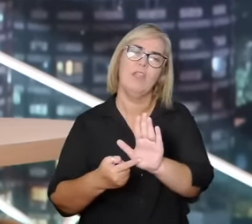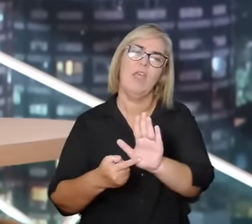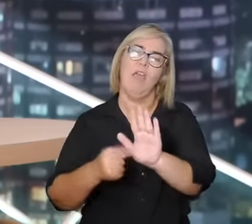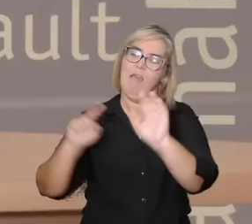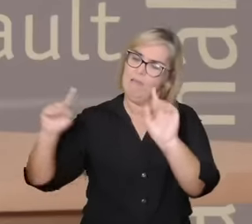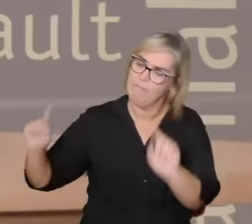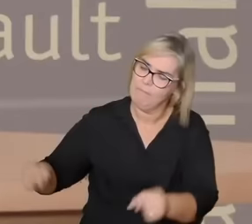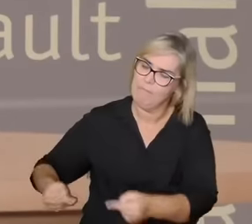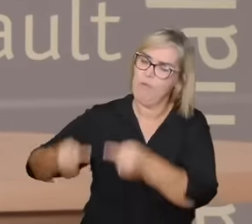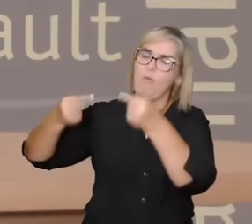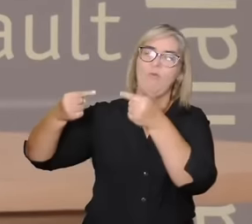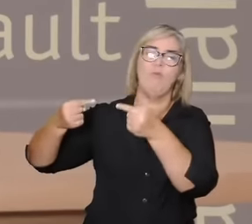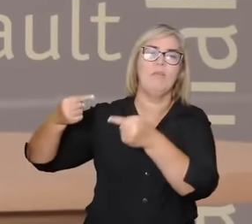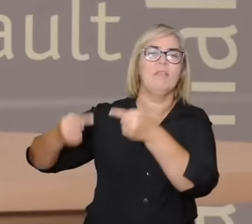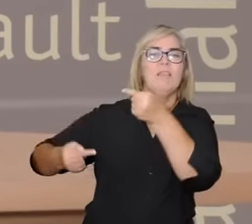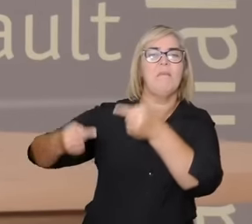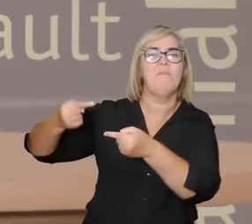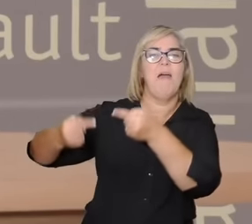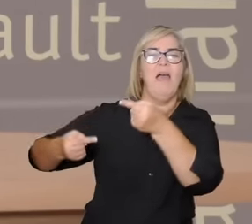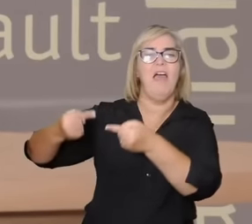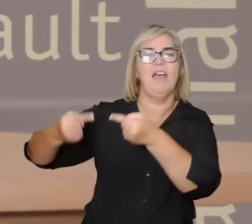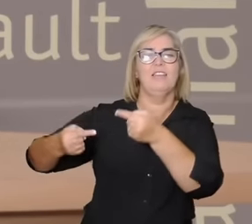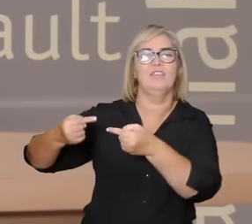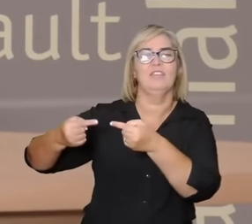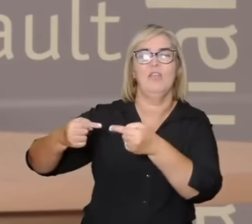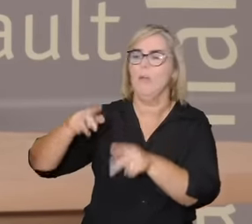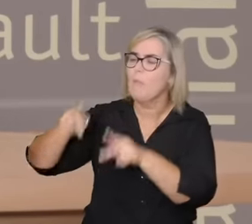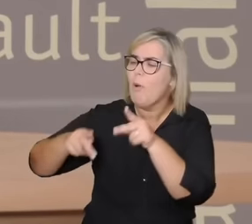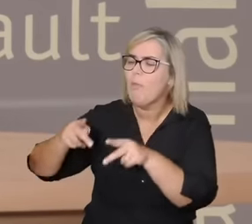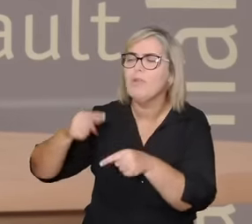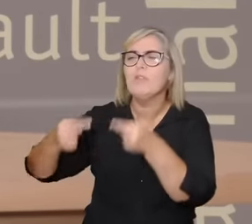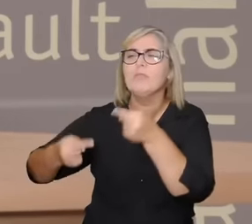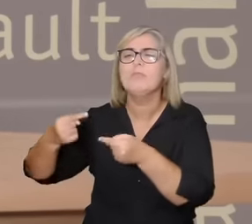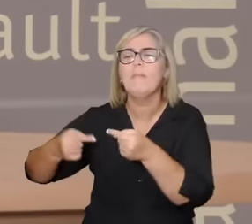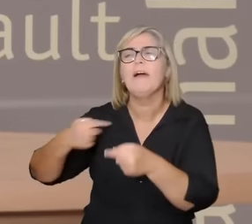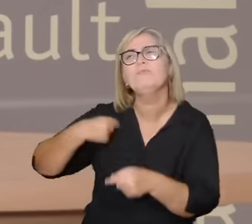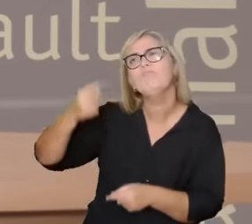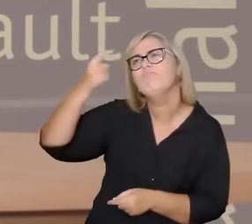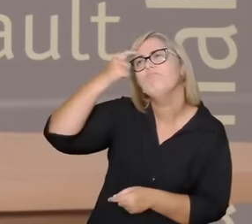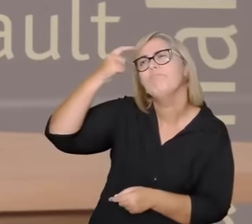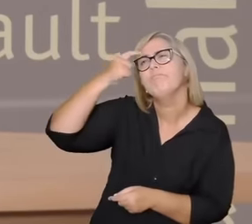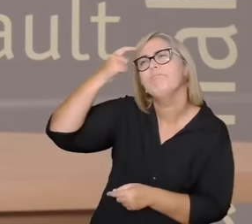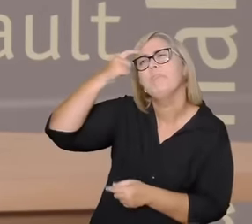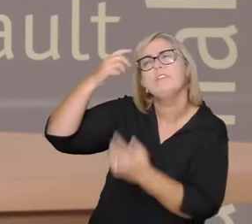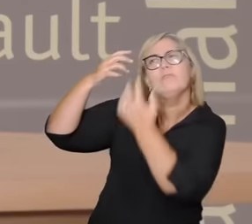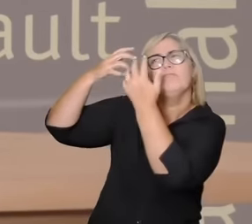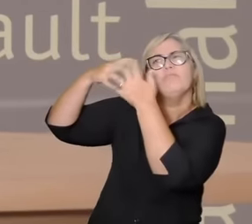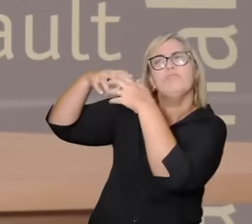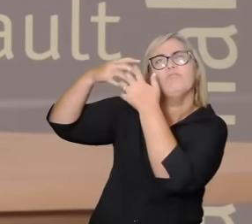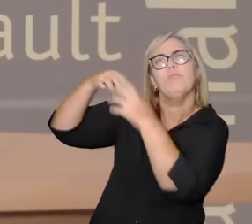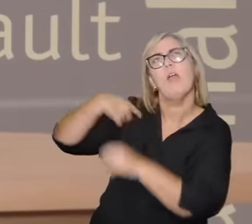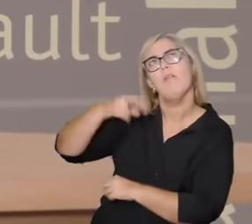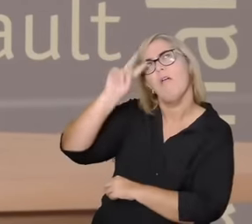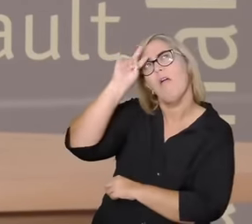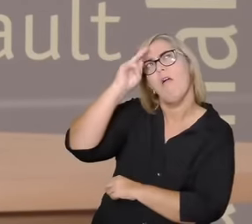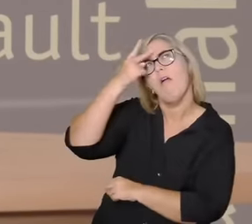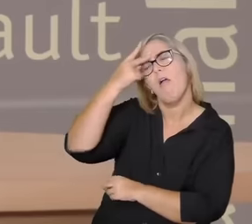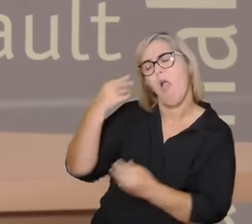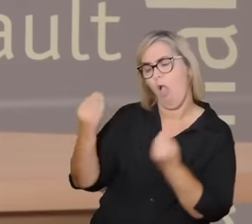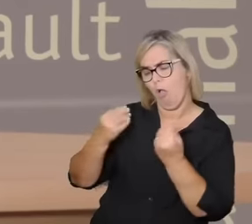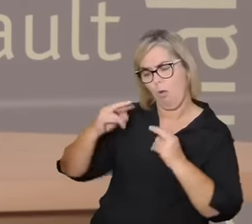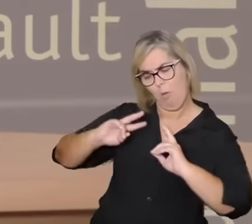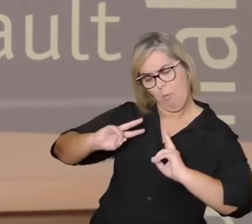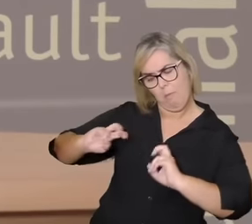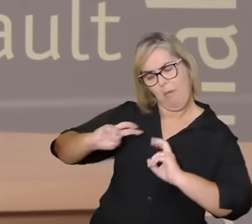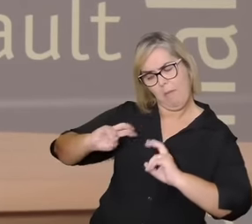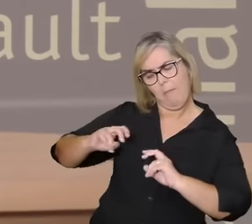públicos para que a gente possa possa nos ajudar a pensar repensar quem nós somos o que somos e